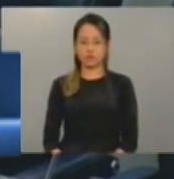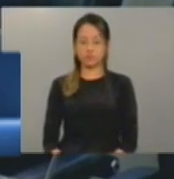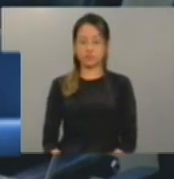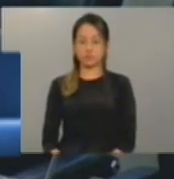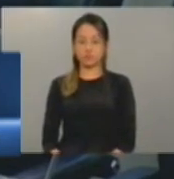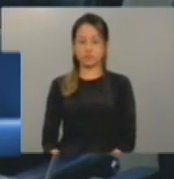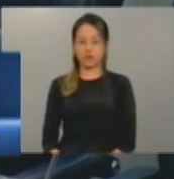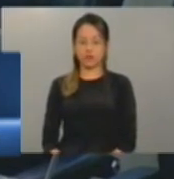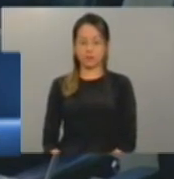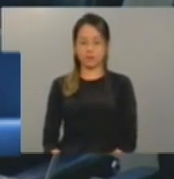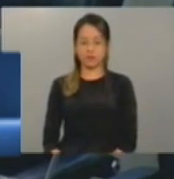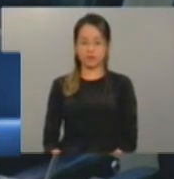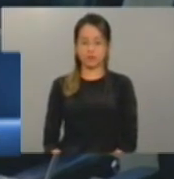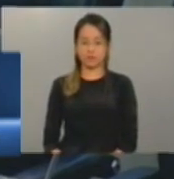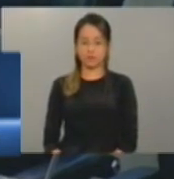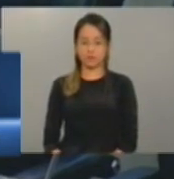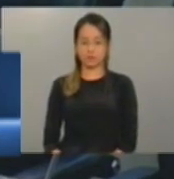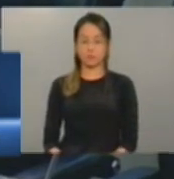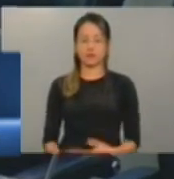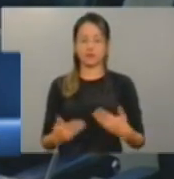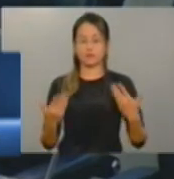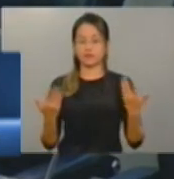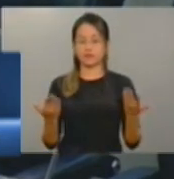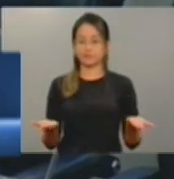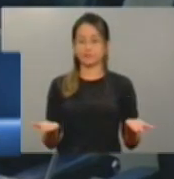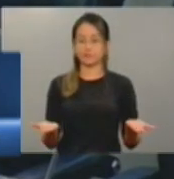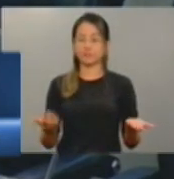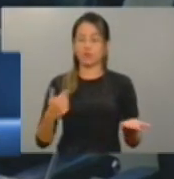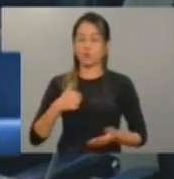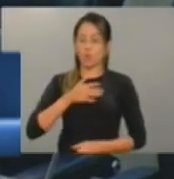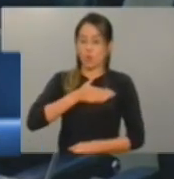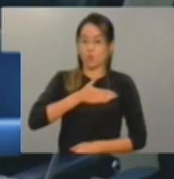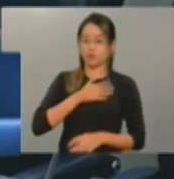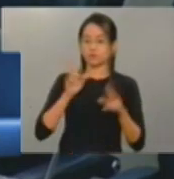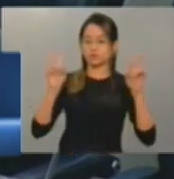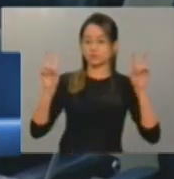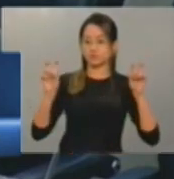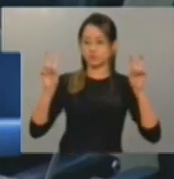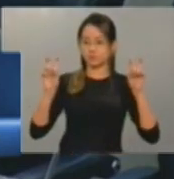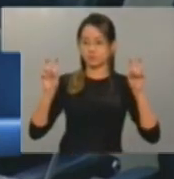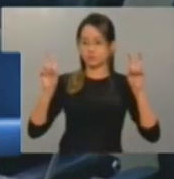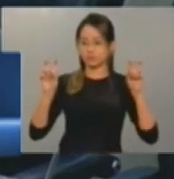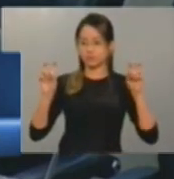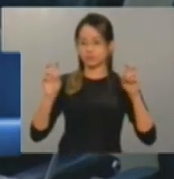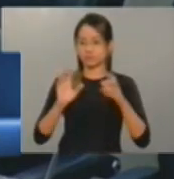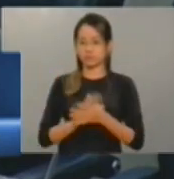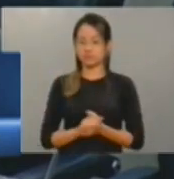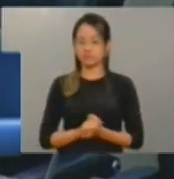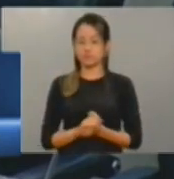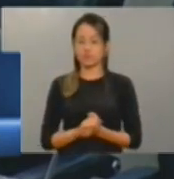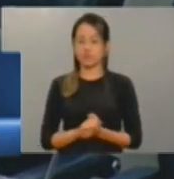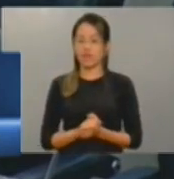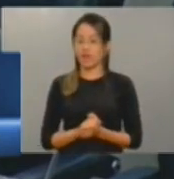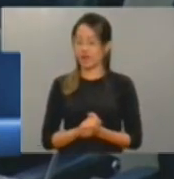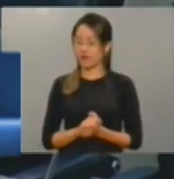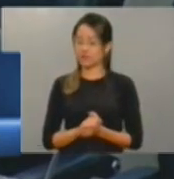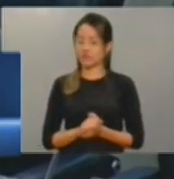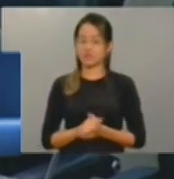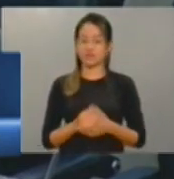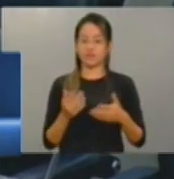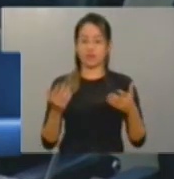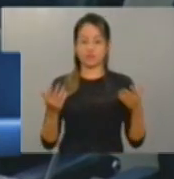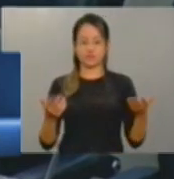Portanto, a minha primeira sensação. Eu gostei do termo do presidente Neuri de uma verdadeira guerra.